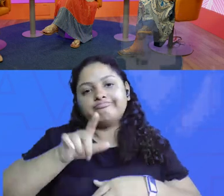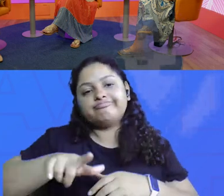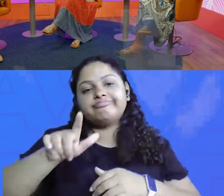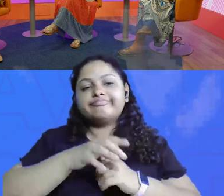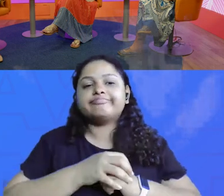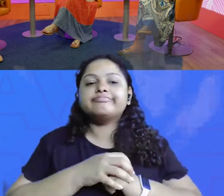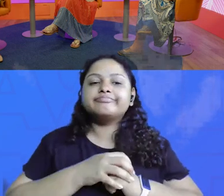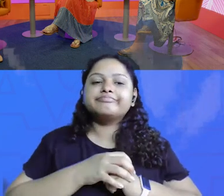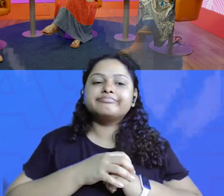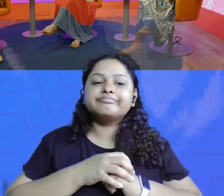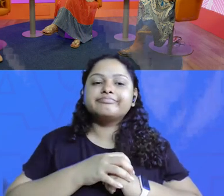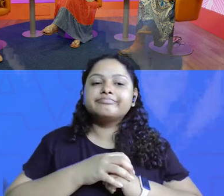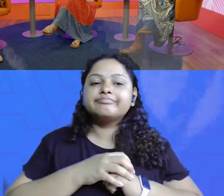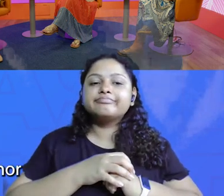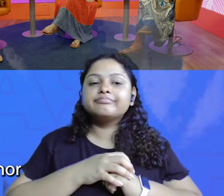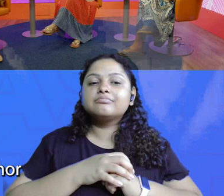também.